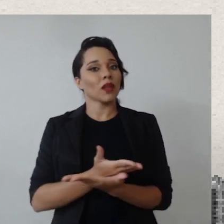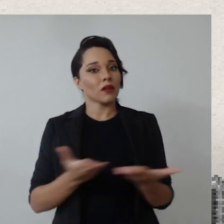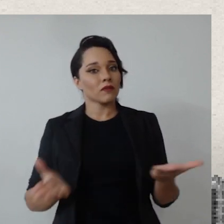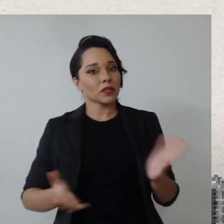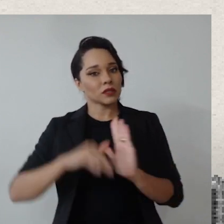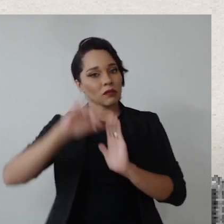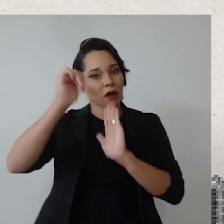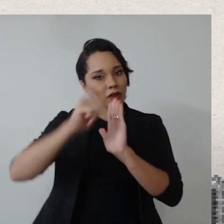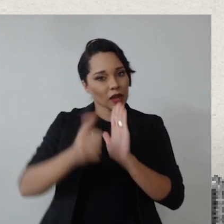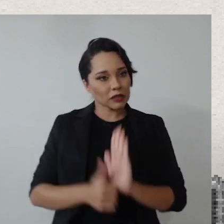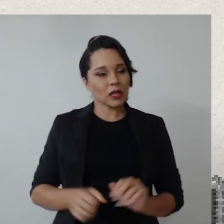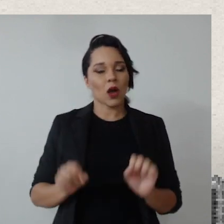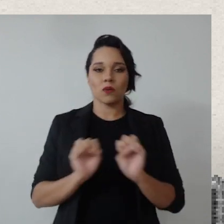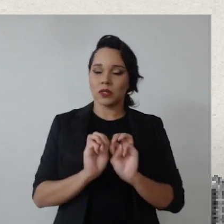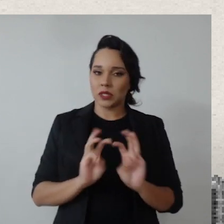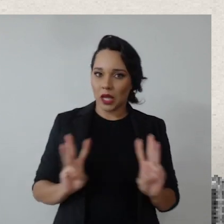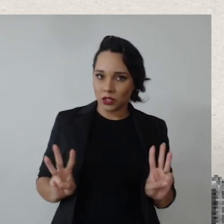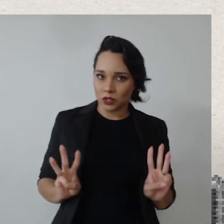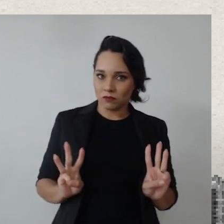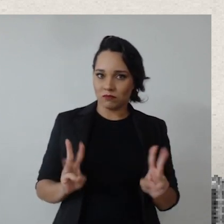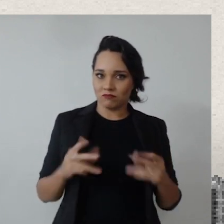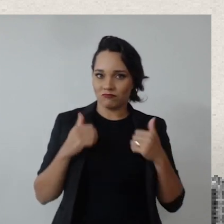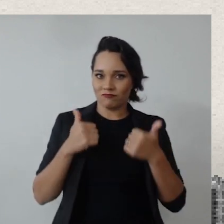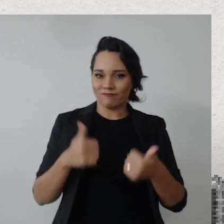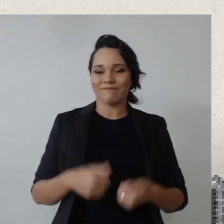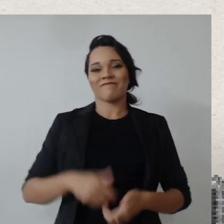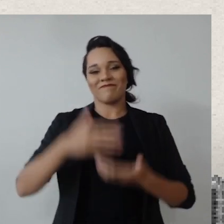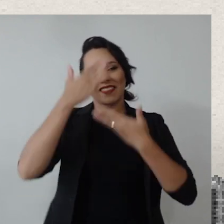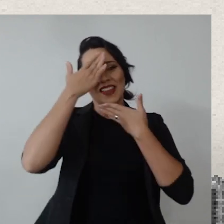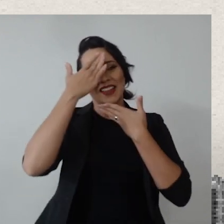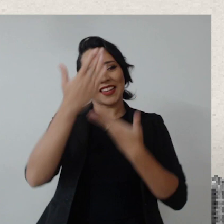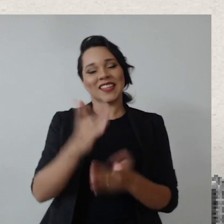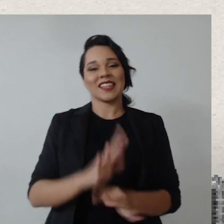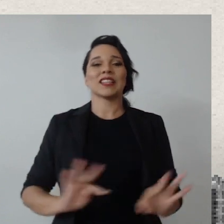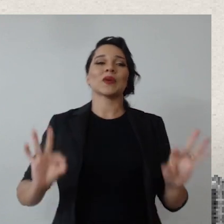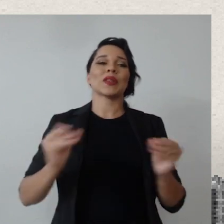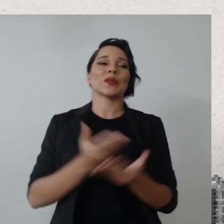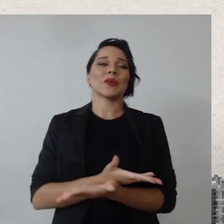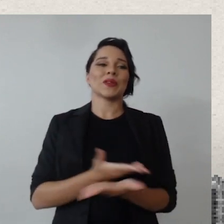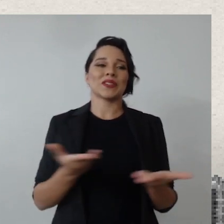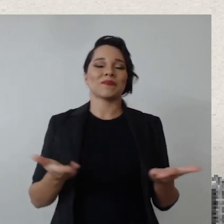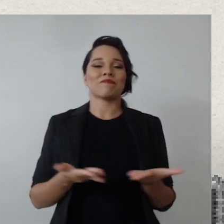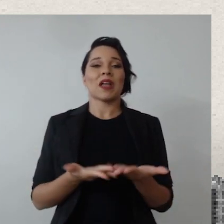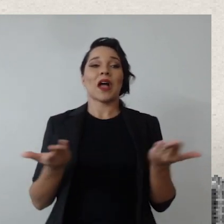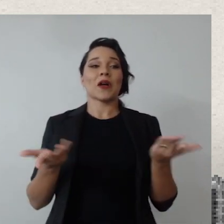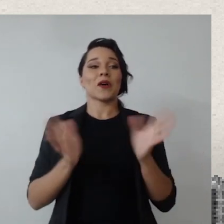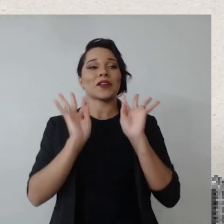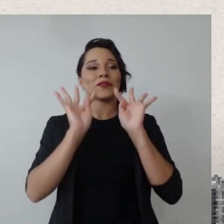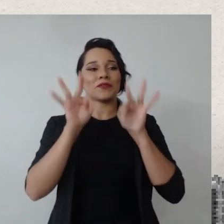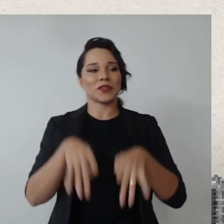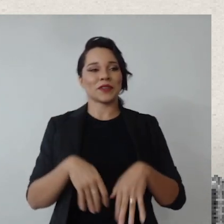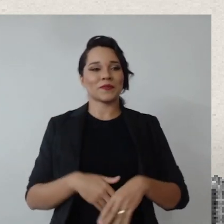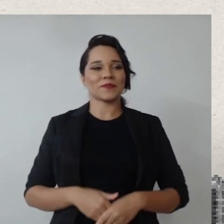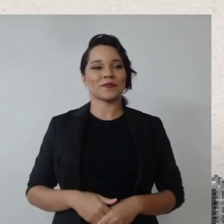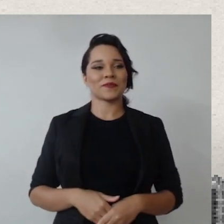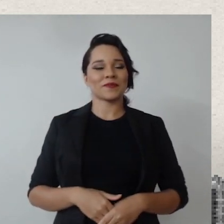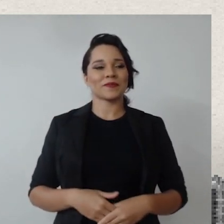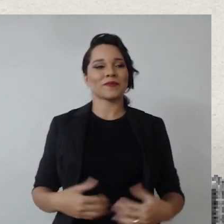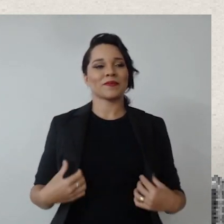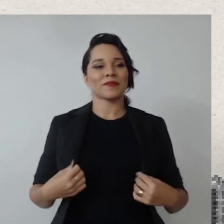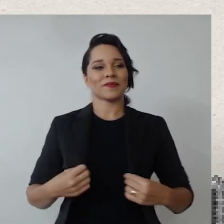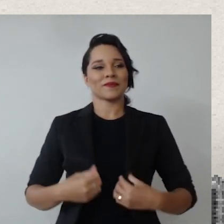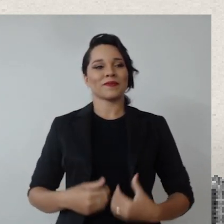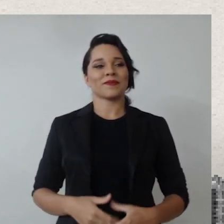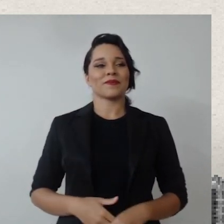aí para vocês fazerem avaliação de reação, tá certo? e agradeço, então, a todos, vamos encerrar. Carlos, você levantou a